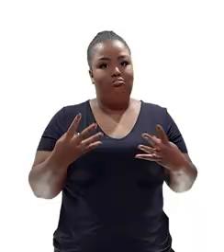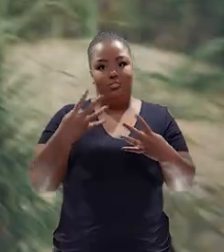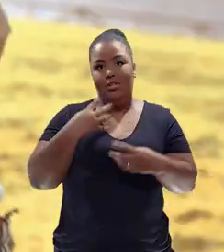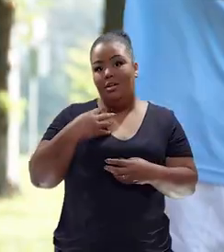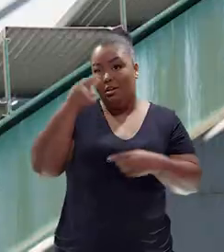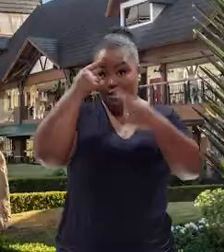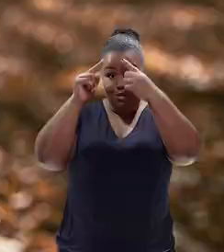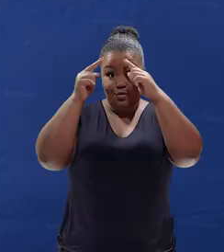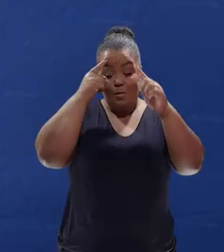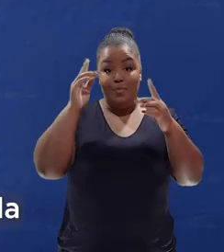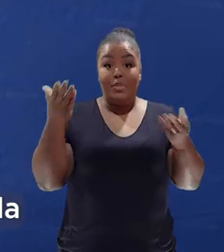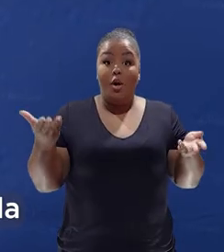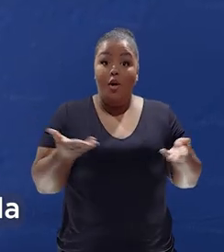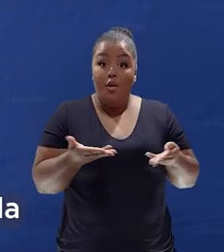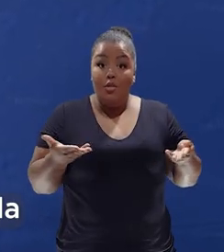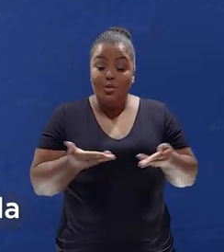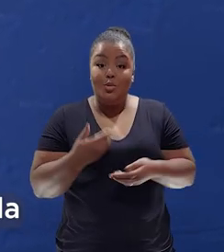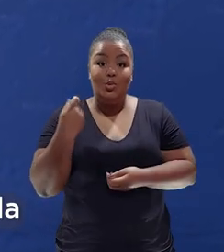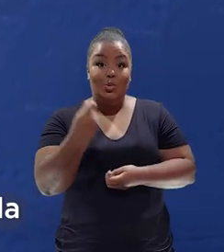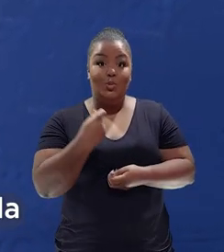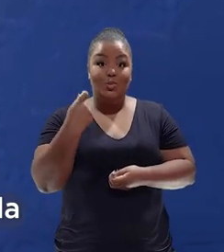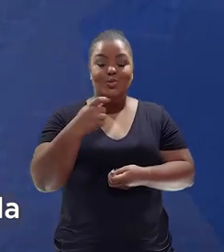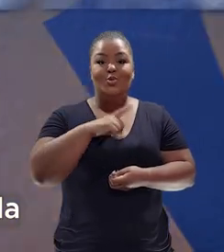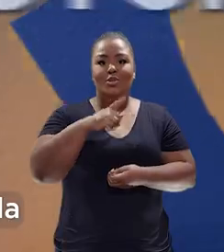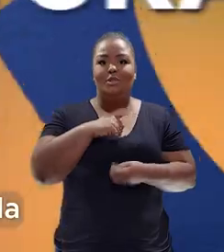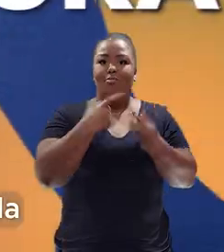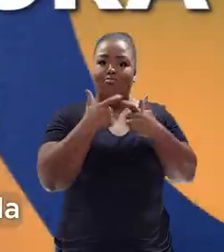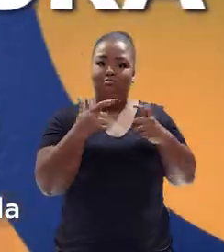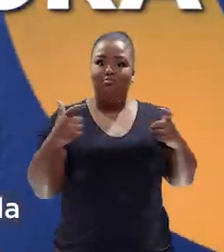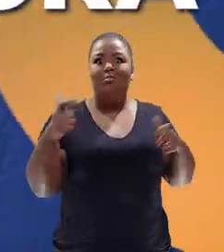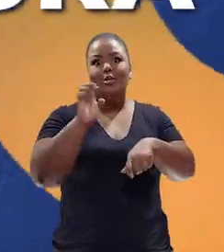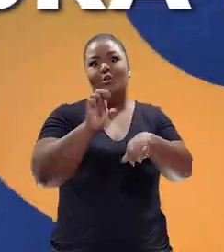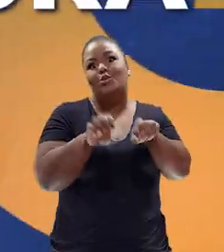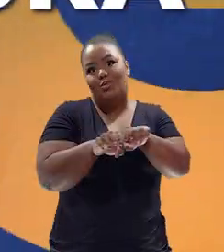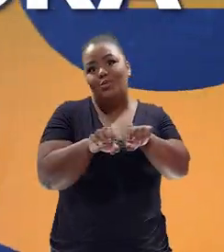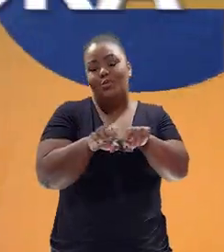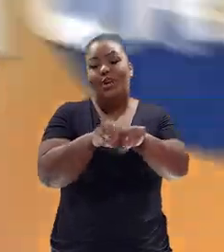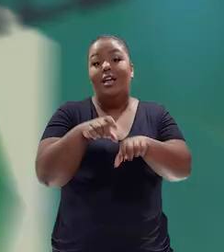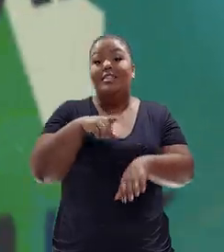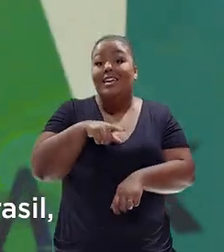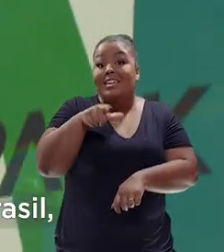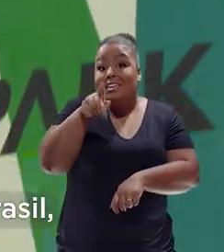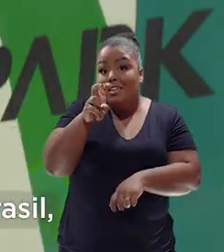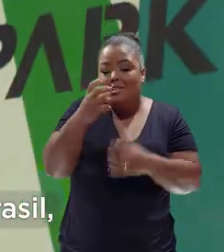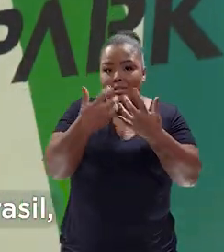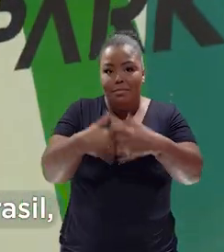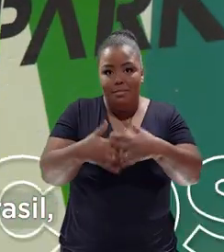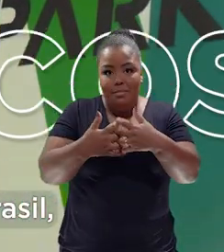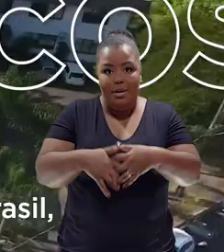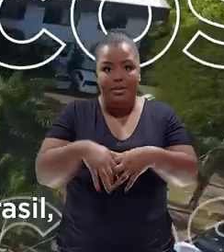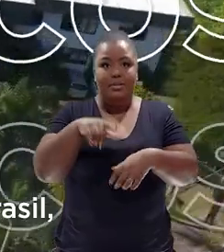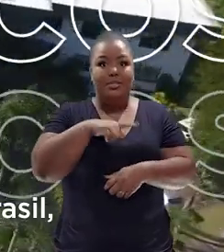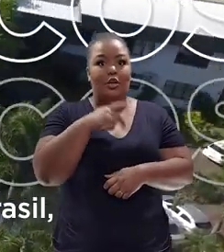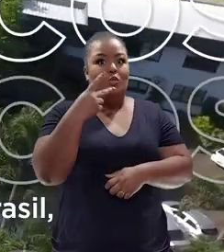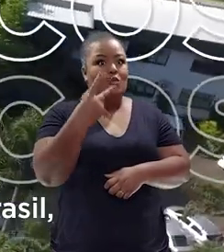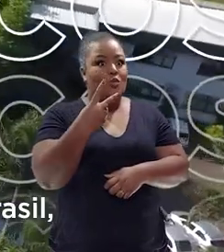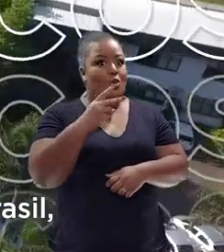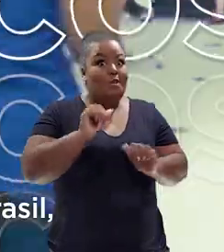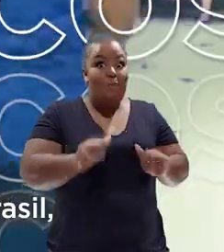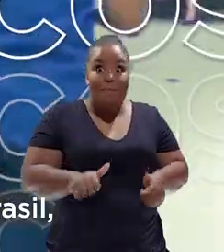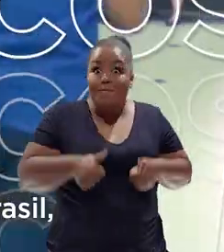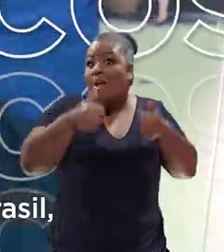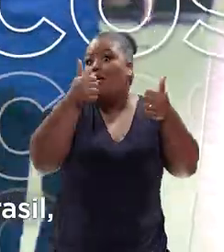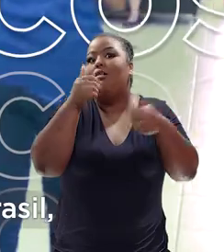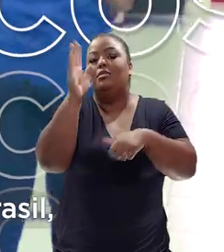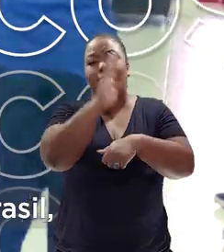criativa. Hoje, o Rio Grande do Sul conta com uma ampla infraestrutura. São 18 parques, entre eles os